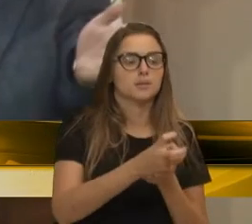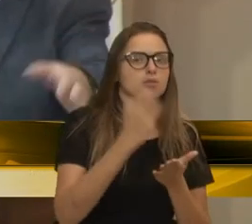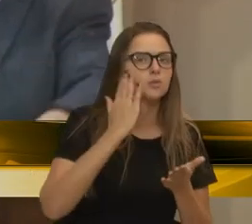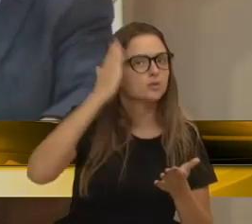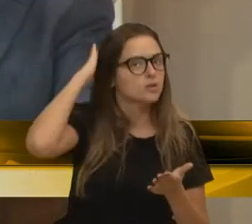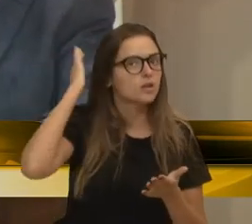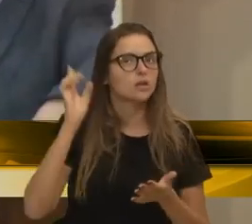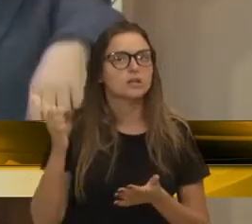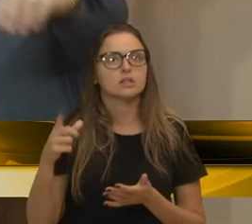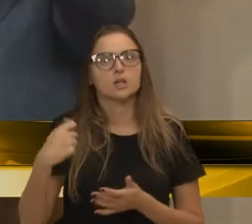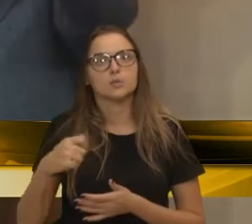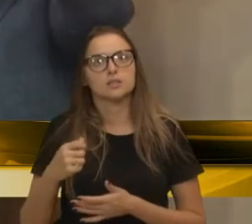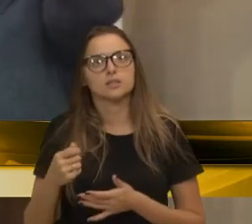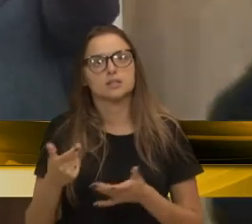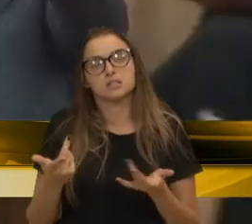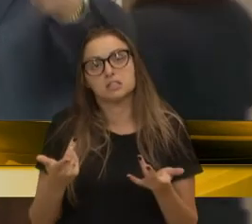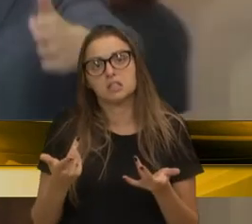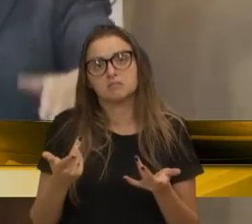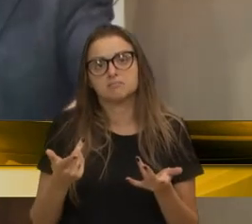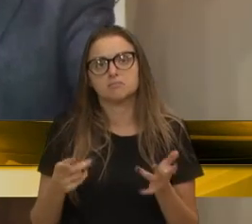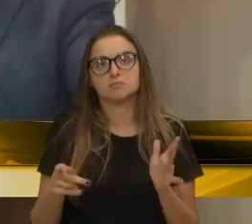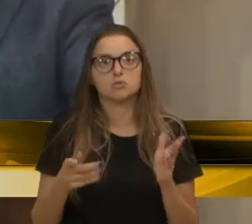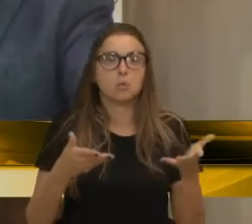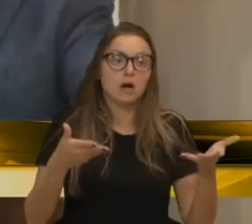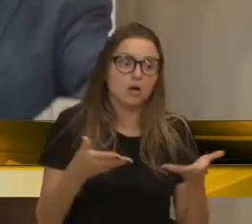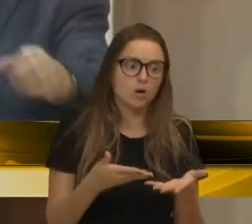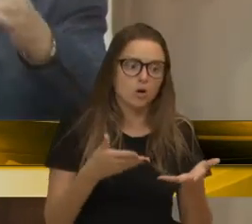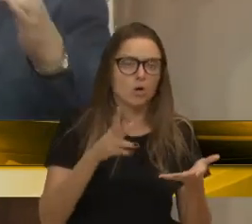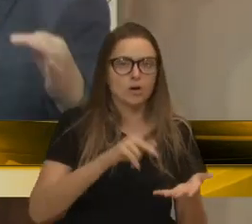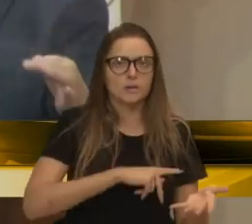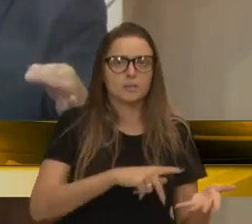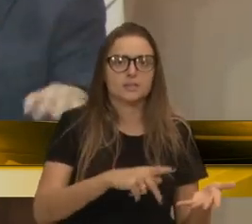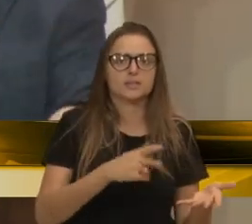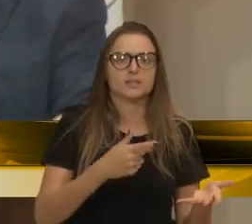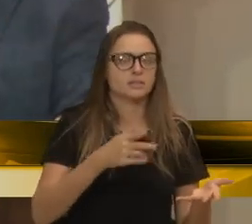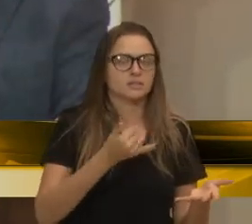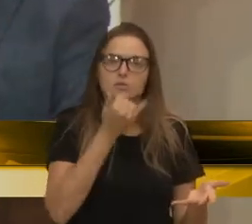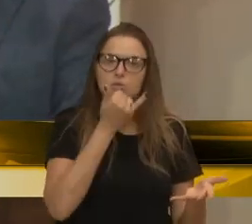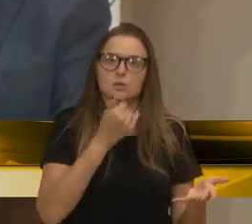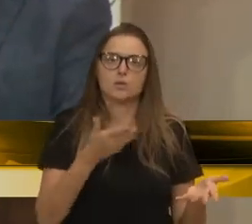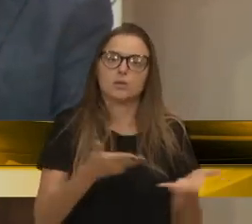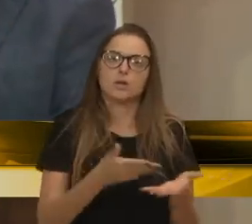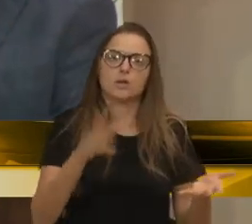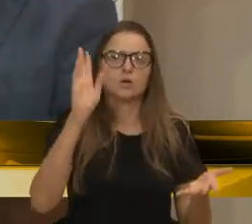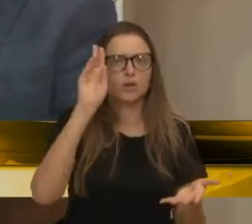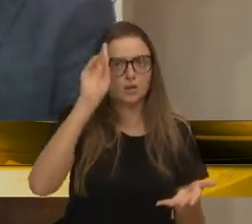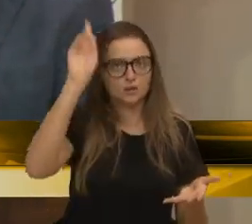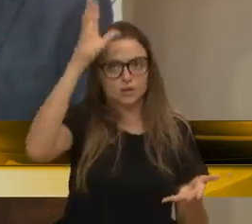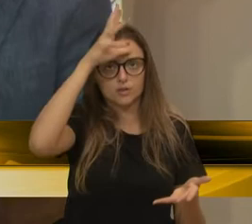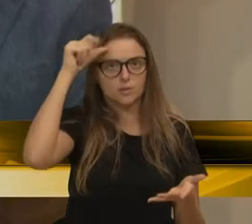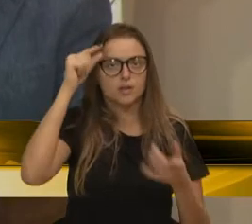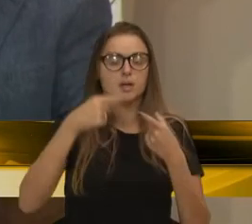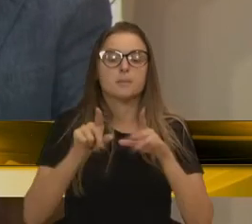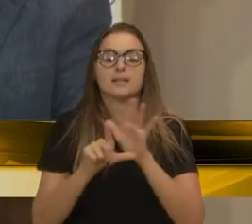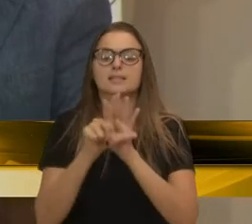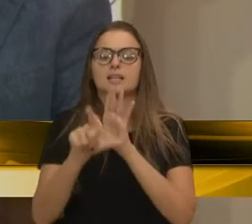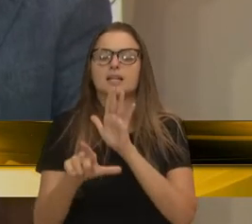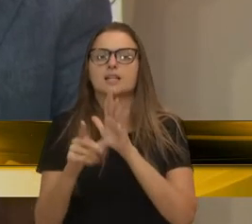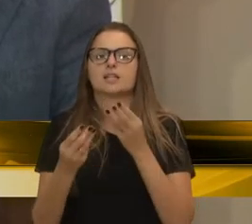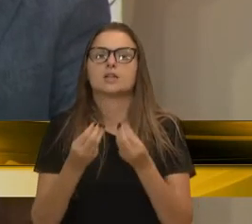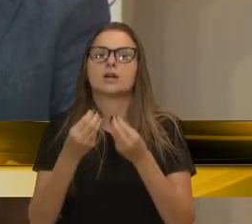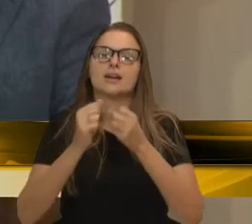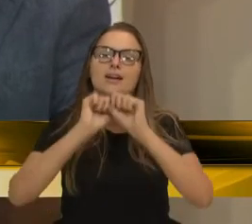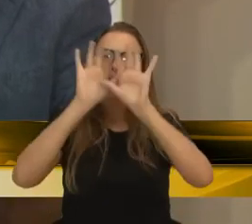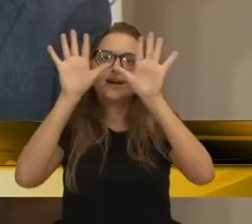precisa ser do atual prefeito, pode ser de um próximo, e assim por diante, mas que a legislação fique clara sobre a forma de substituição